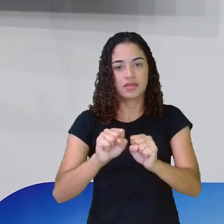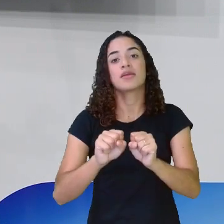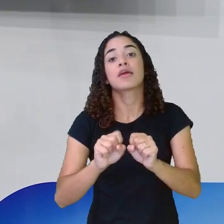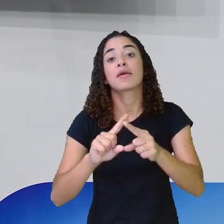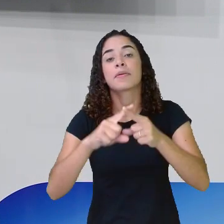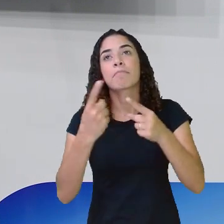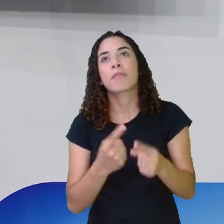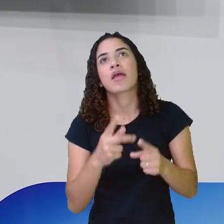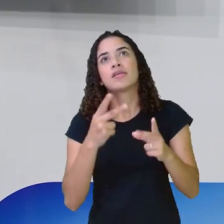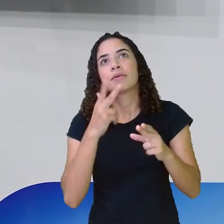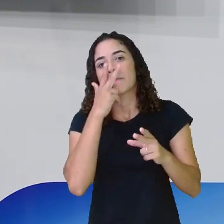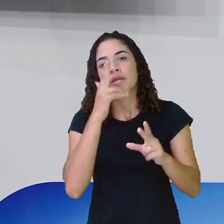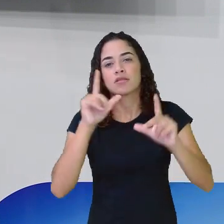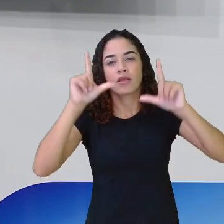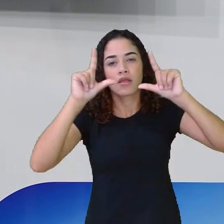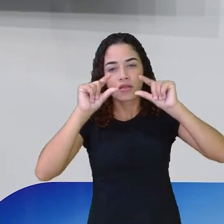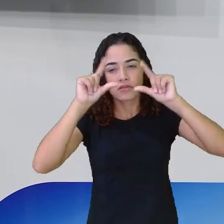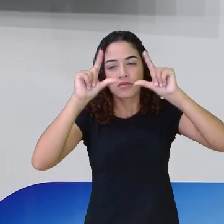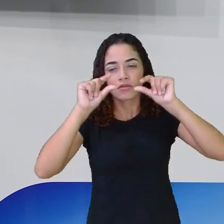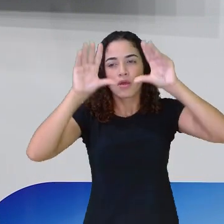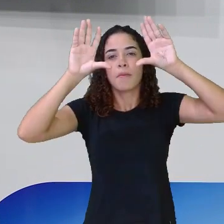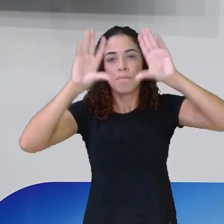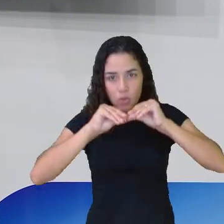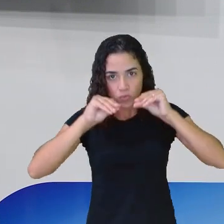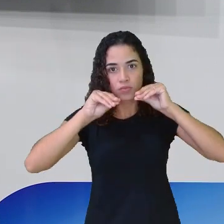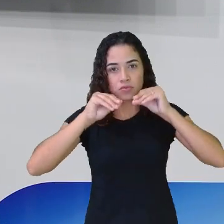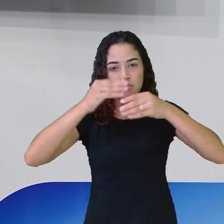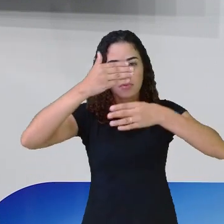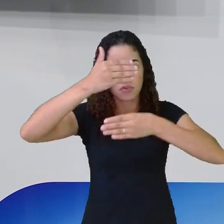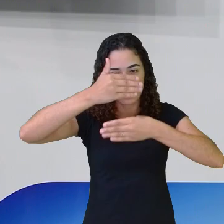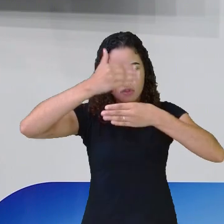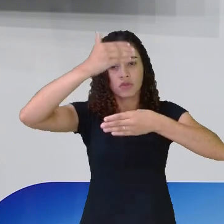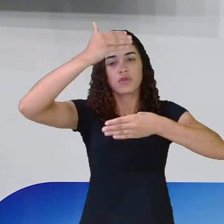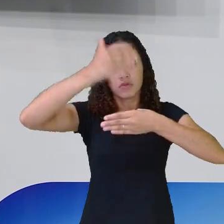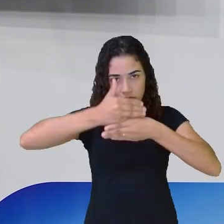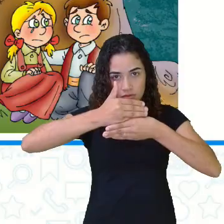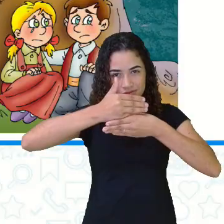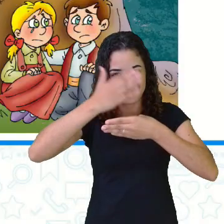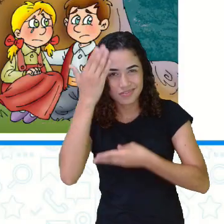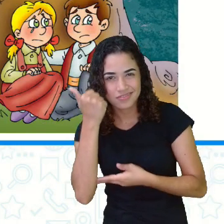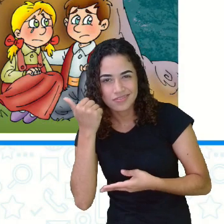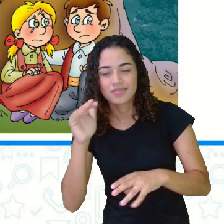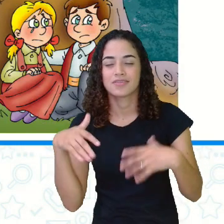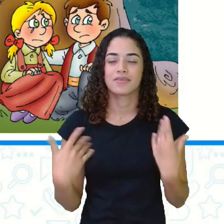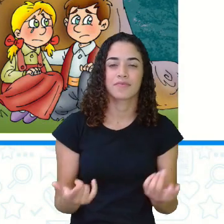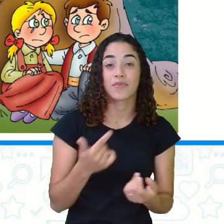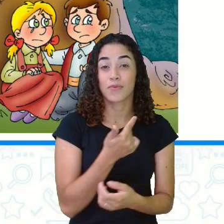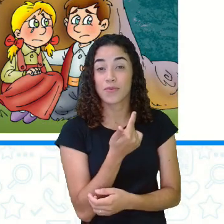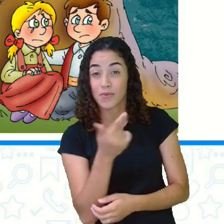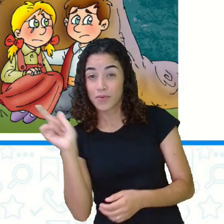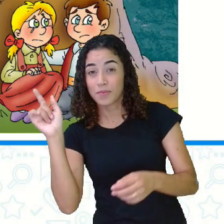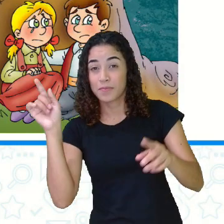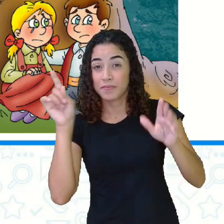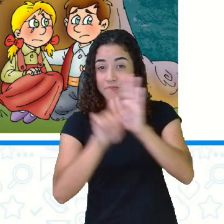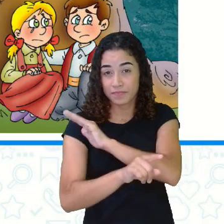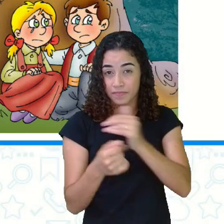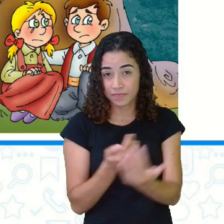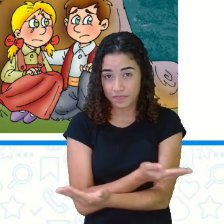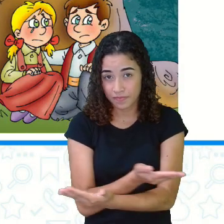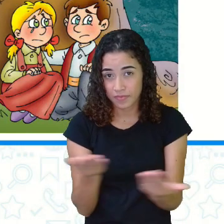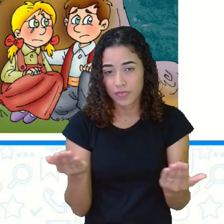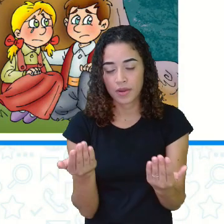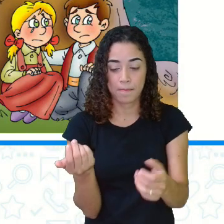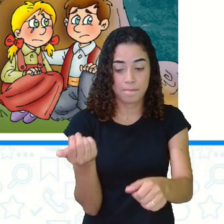mas pegar também é um verbo. Outra perguntinha. Esses verbos, principalmente aí, o